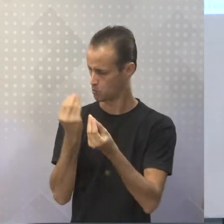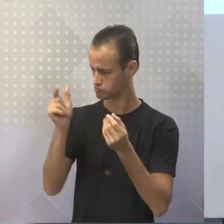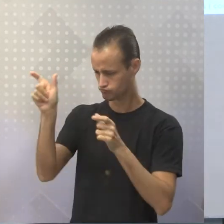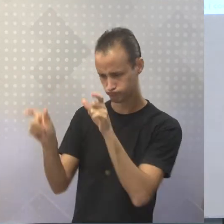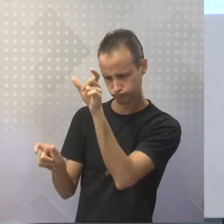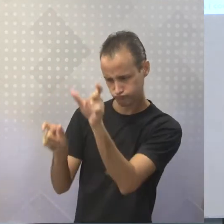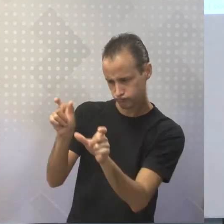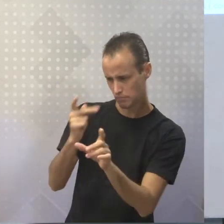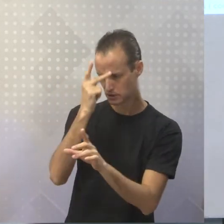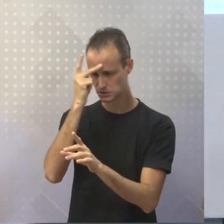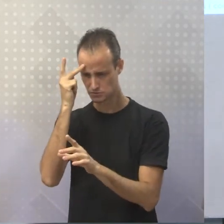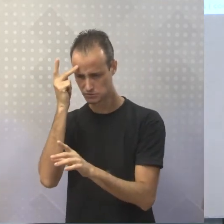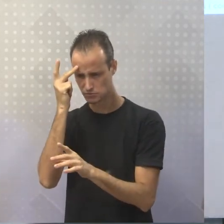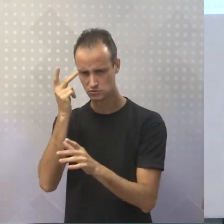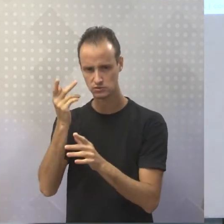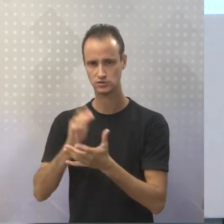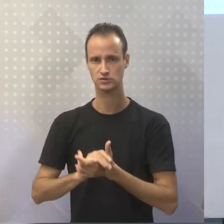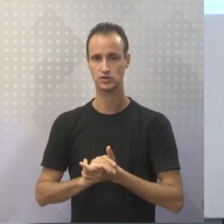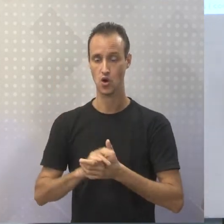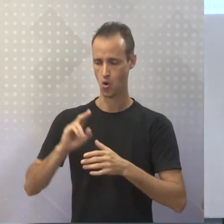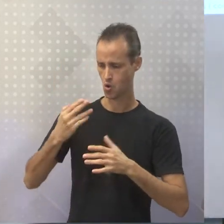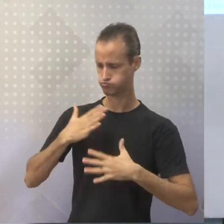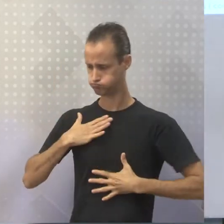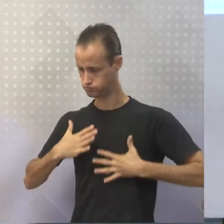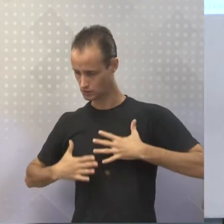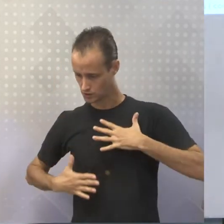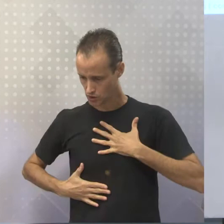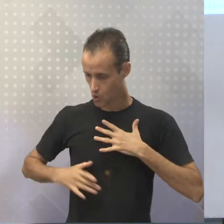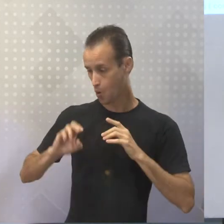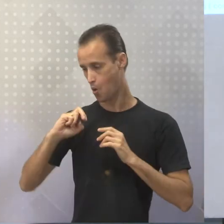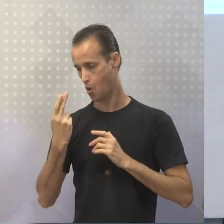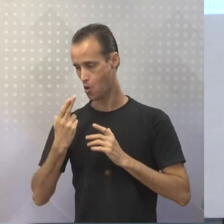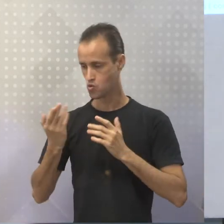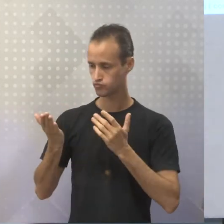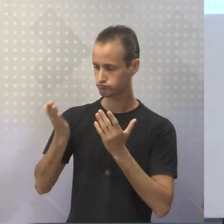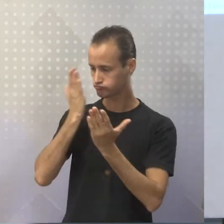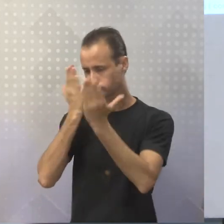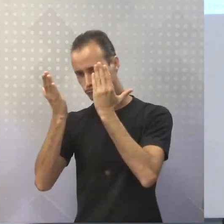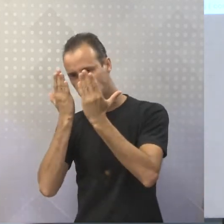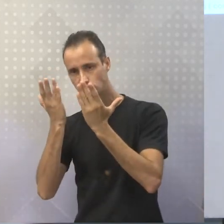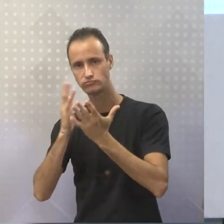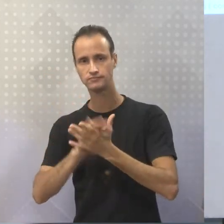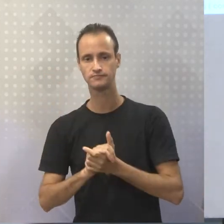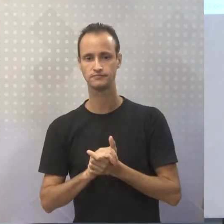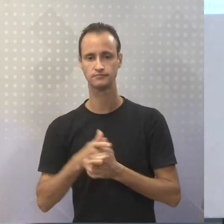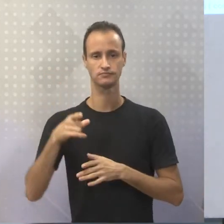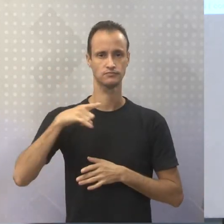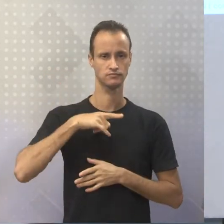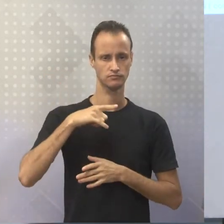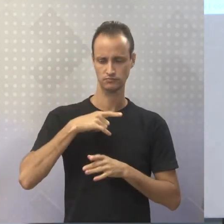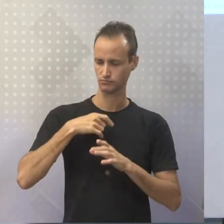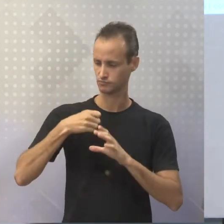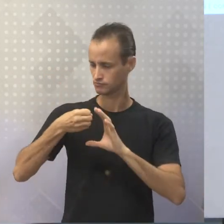envolvidas, né? Ou perfil físico, ou perfil psicológico. Então, a gente tem elementos descritivos